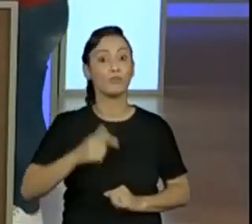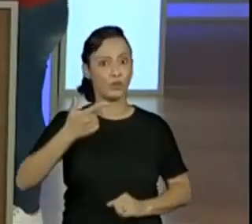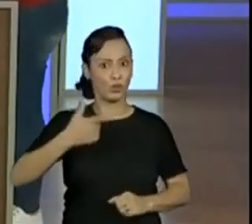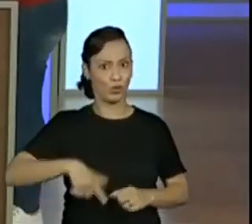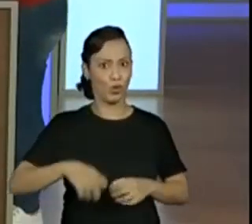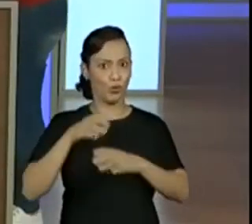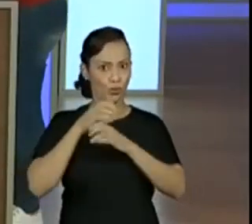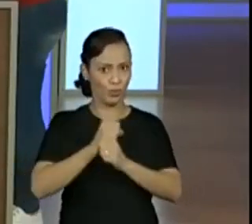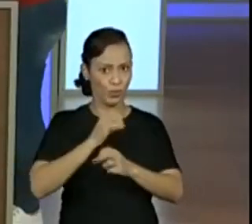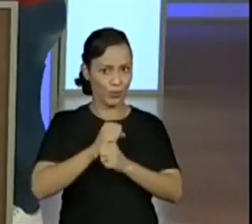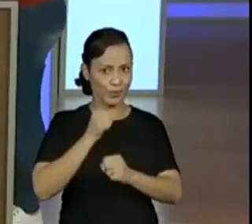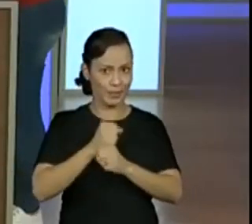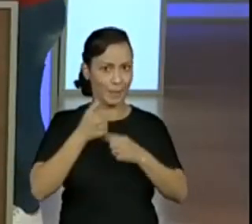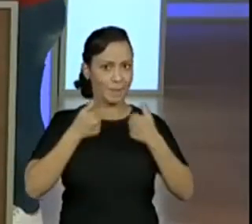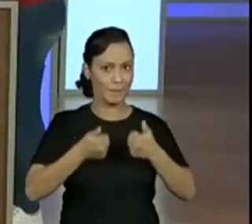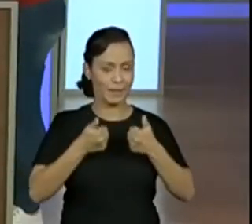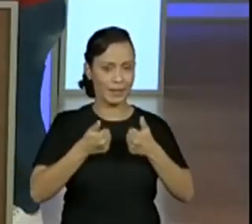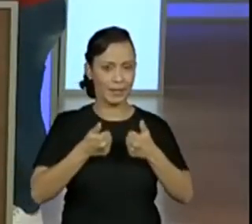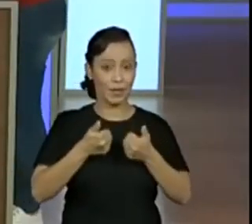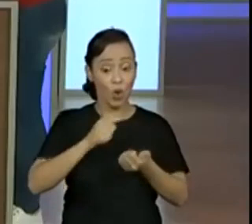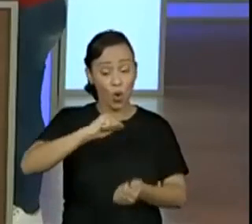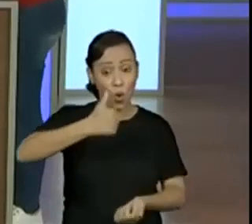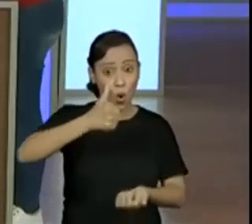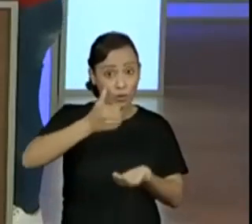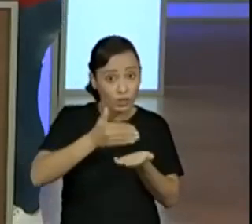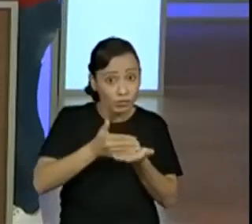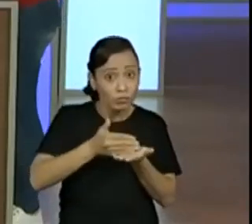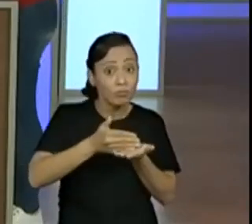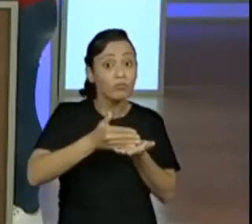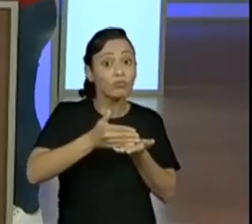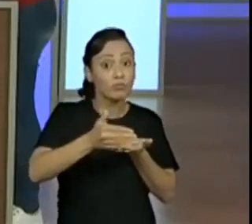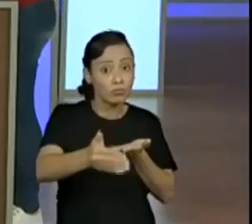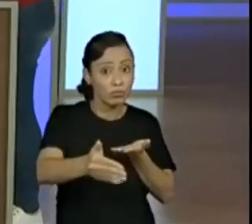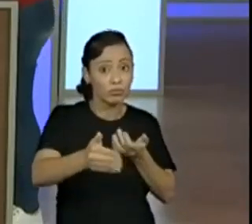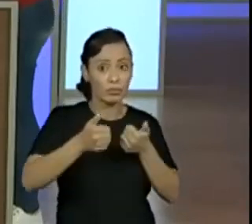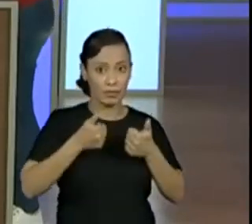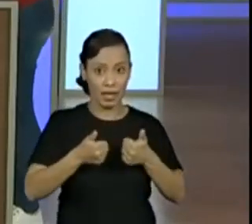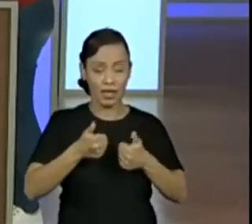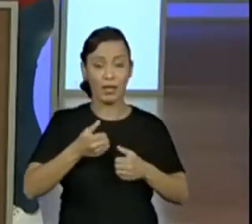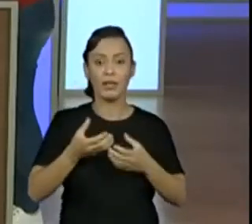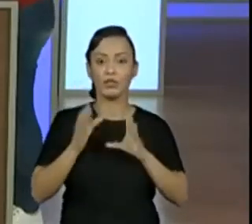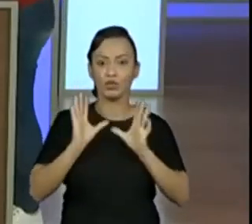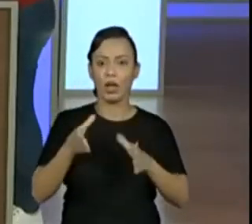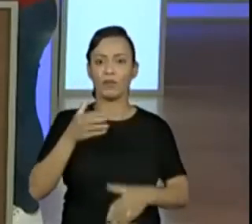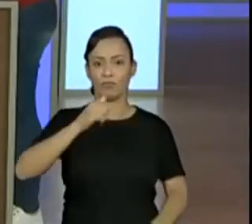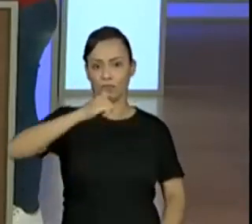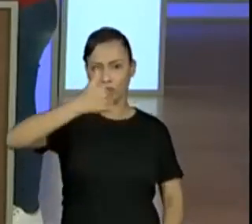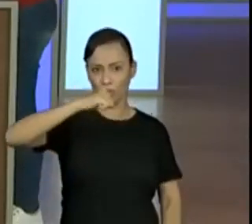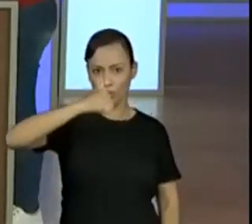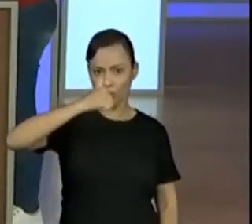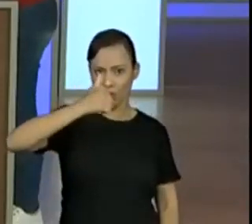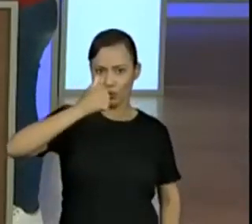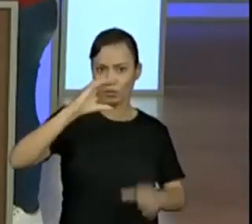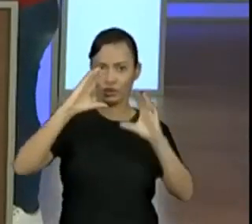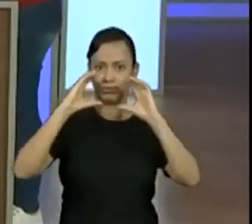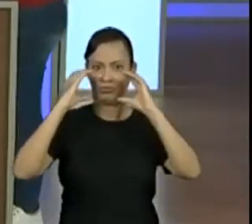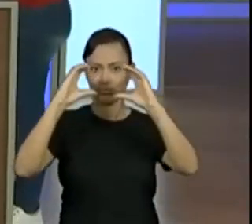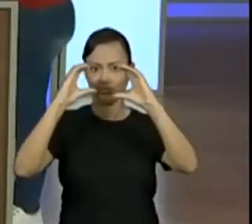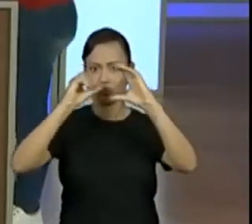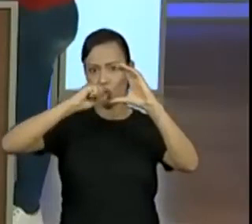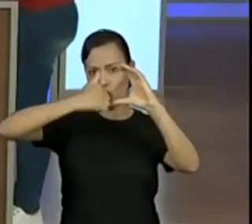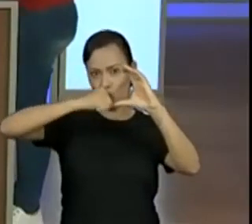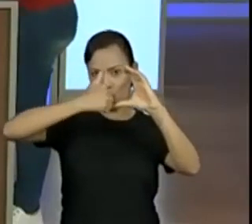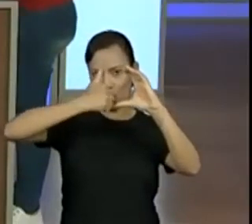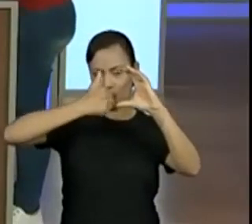que contar a partir do onze. Então, onze guardadinho aí. Agora, dá para você guardar na sua cabeça, porque você vai ter um